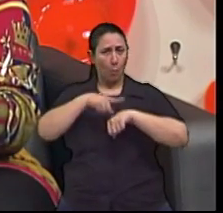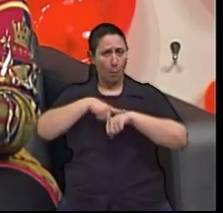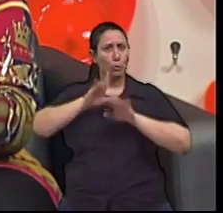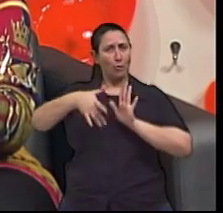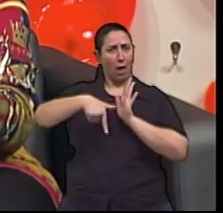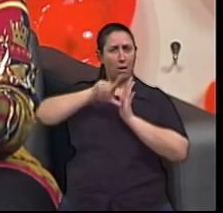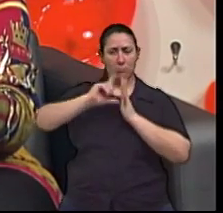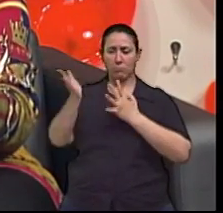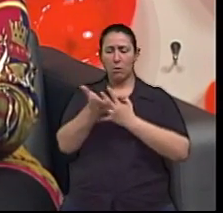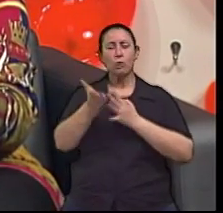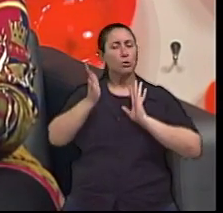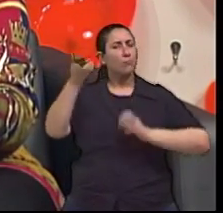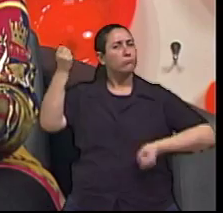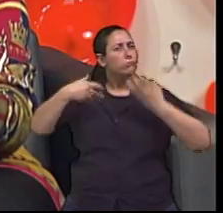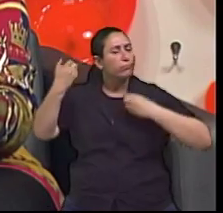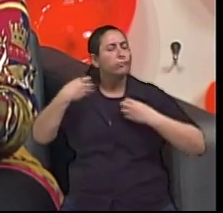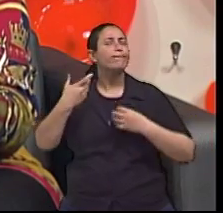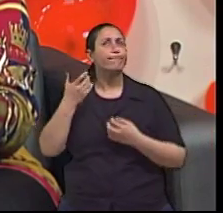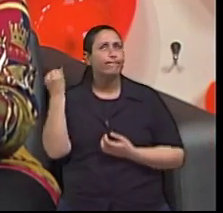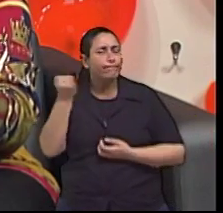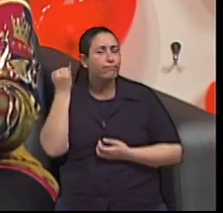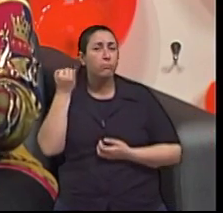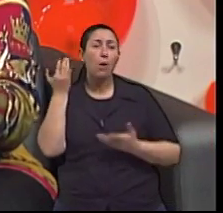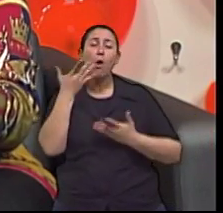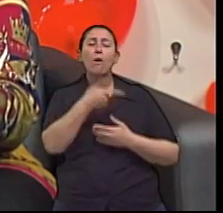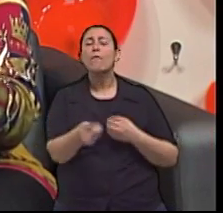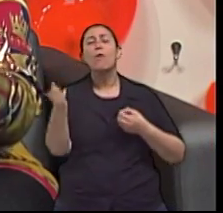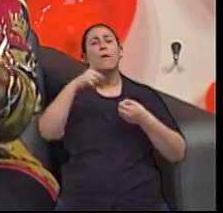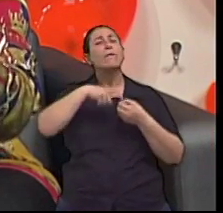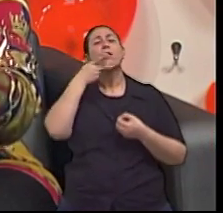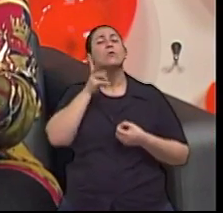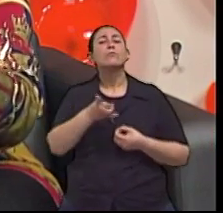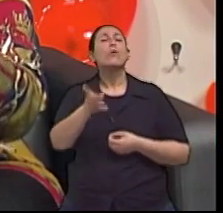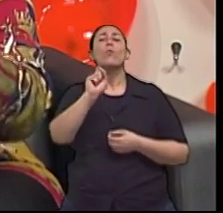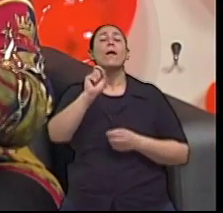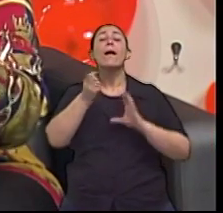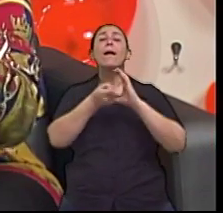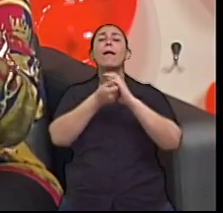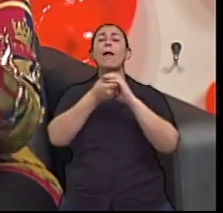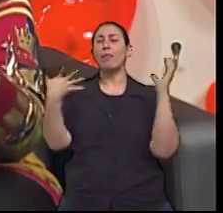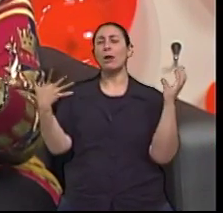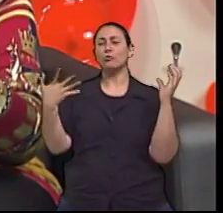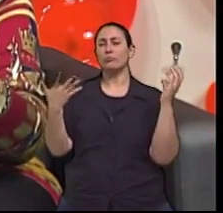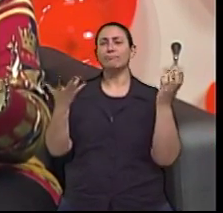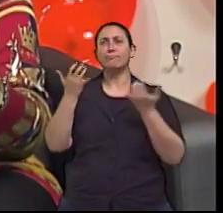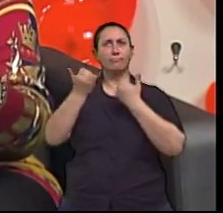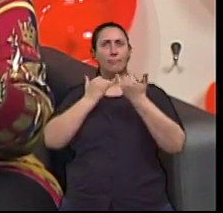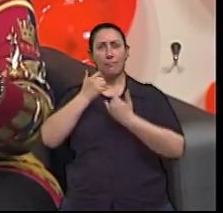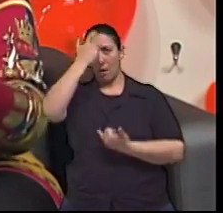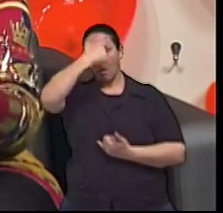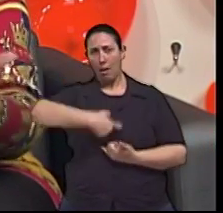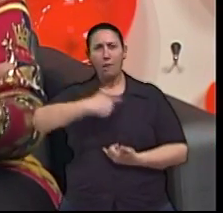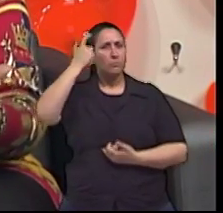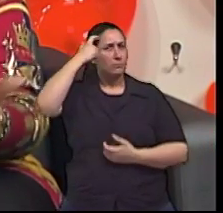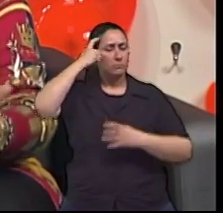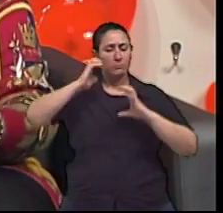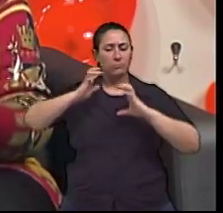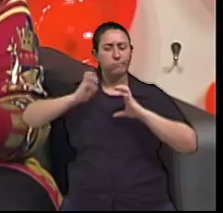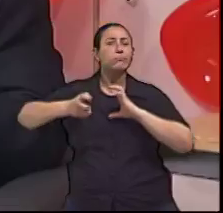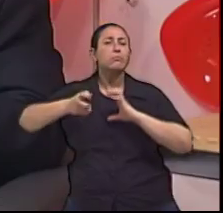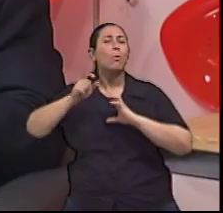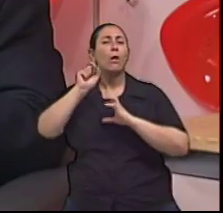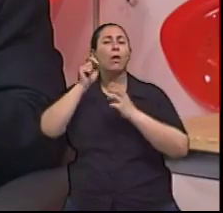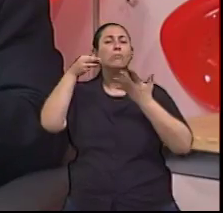recomeçar agora na nossa volta com as características, quais são as características, enfim, da demência